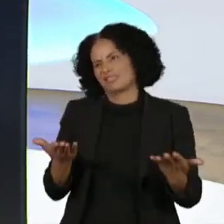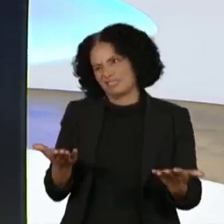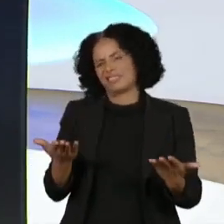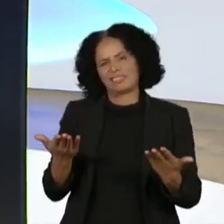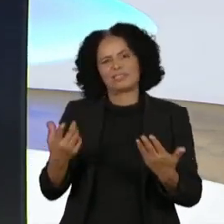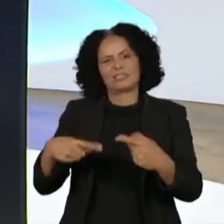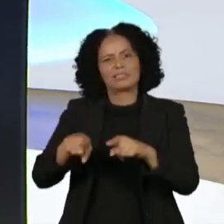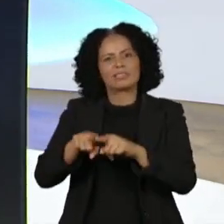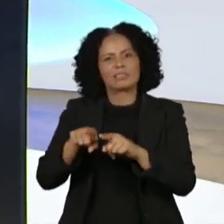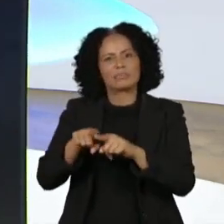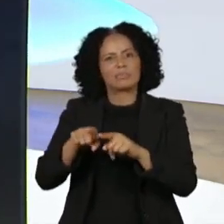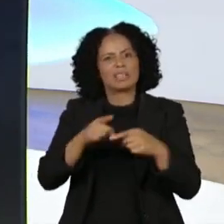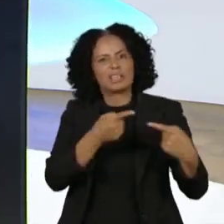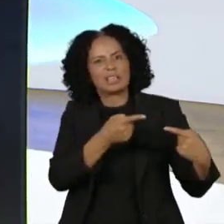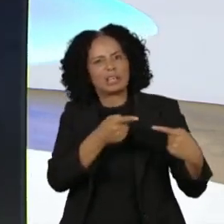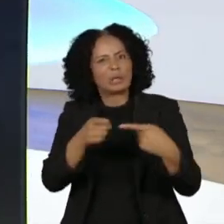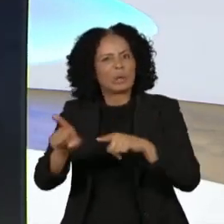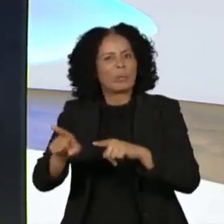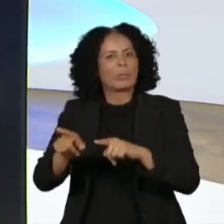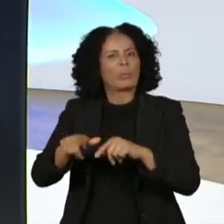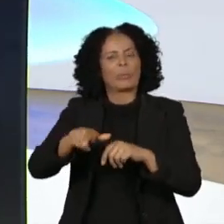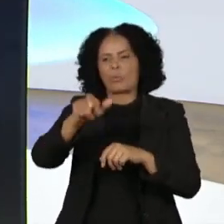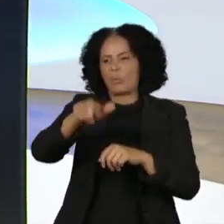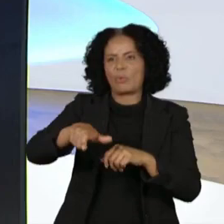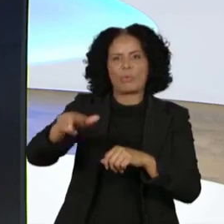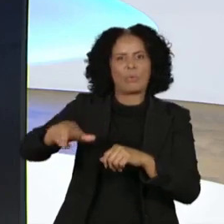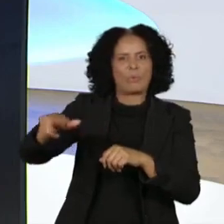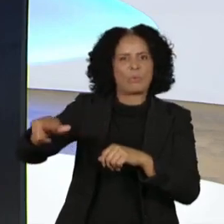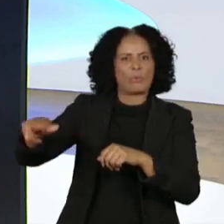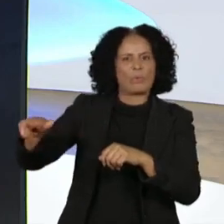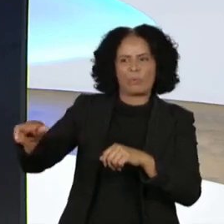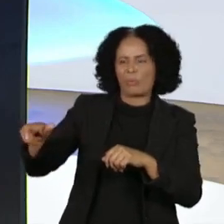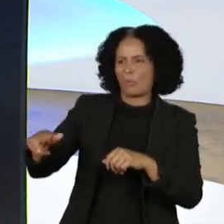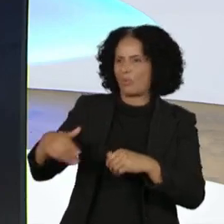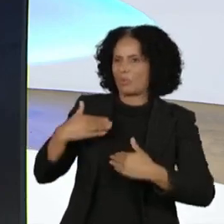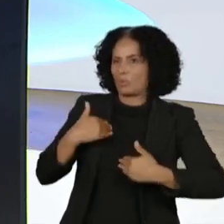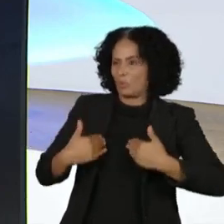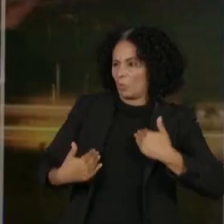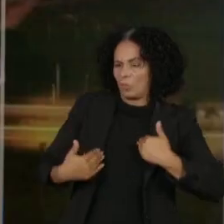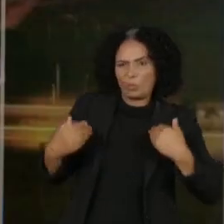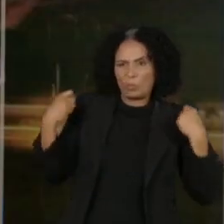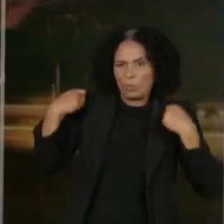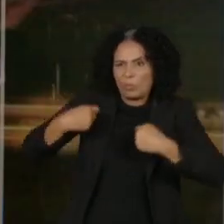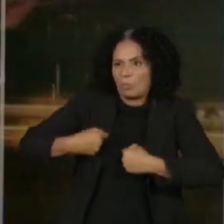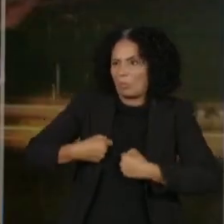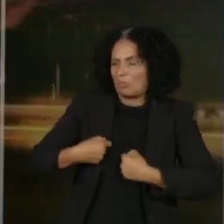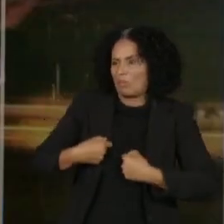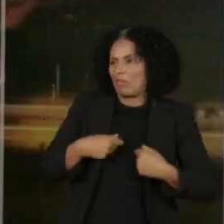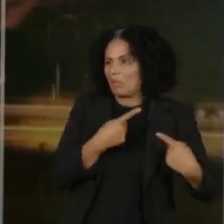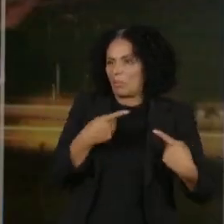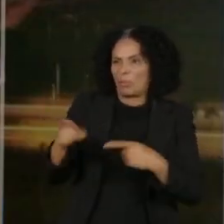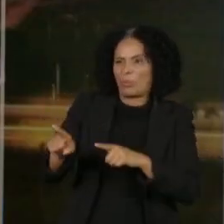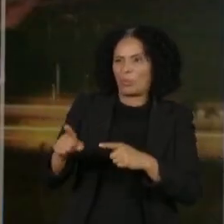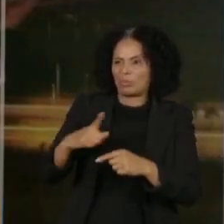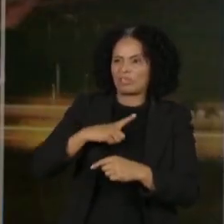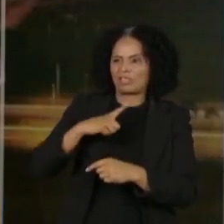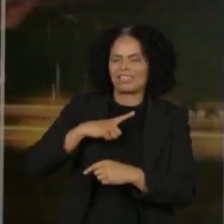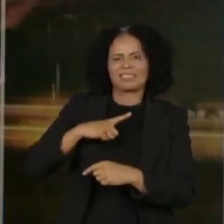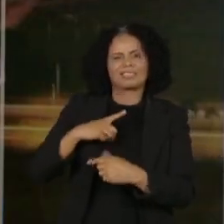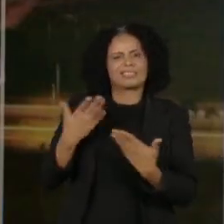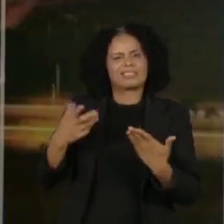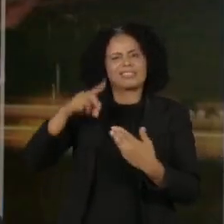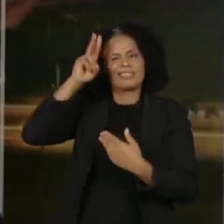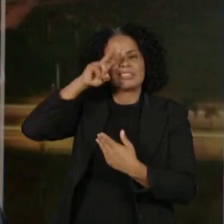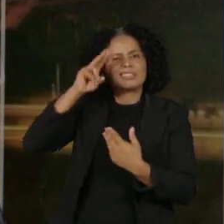atacou, inclusive, às vezes a integridade, ameaçando a integridade física desses ministros e ministras. O bolsonarismo fez isso ao longo de